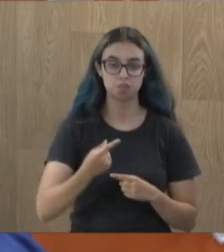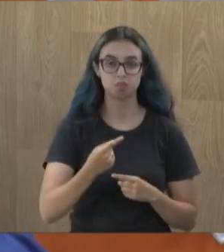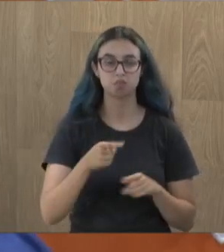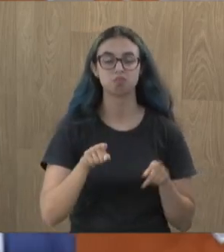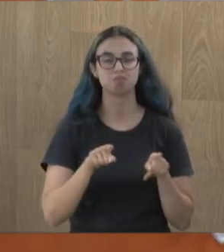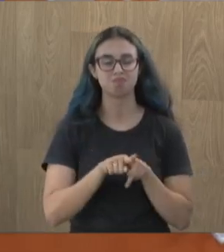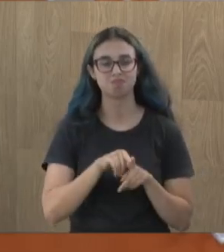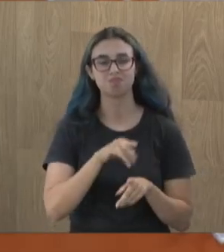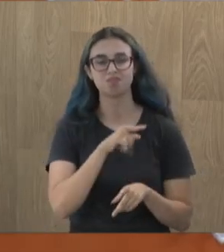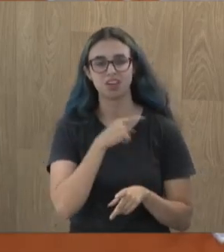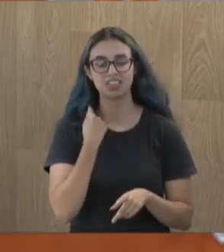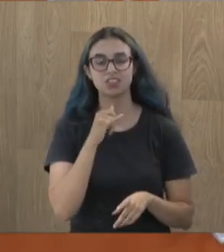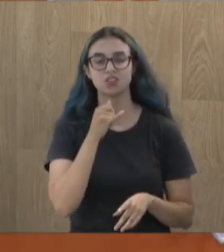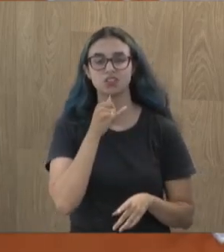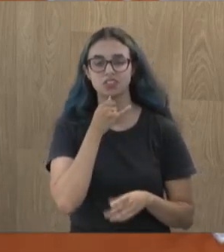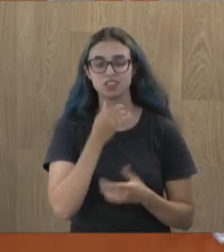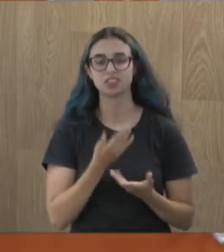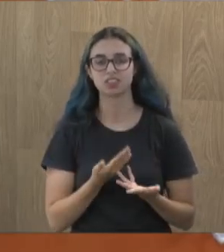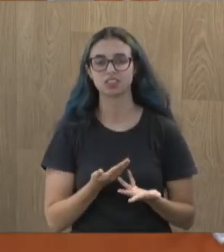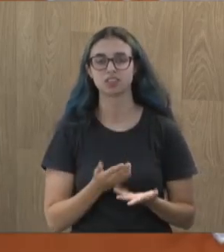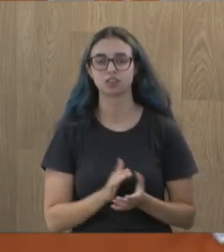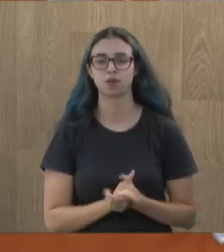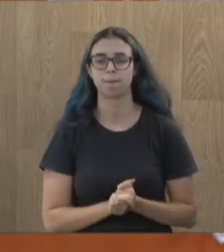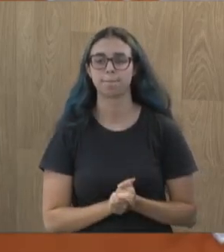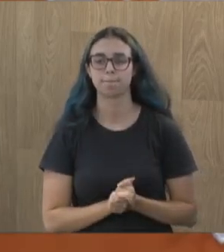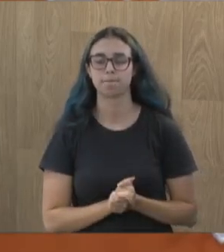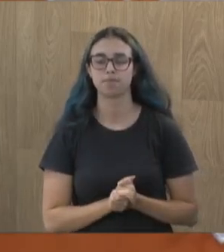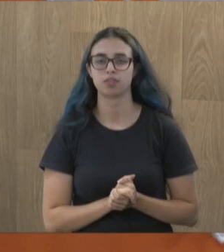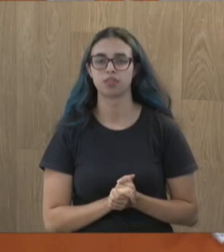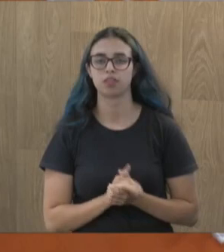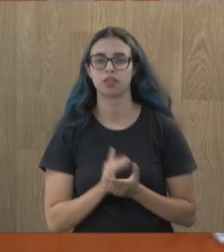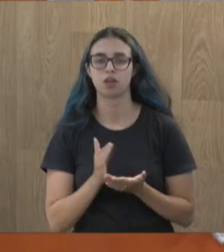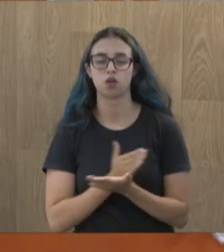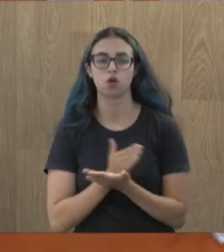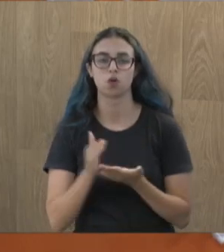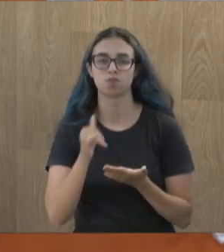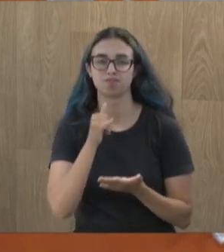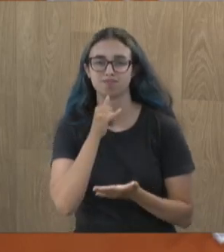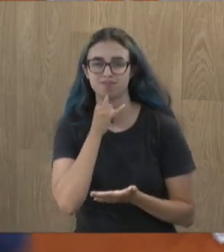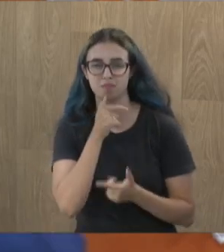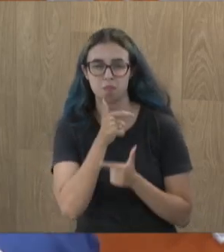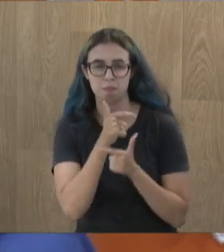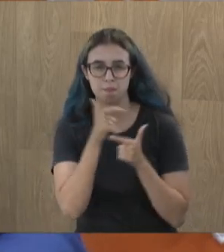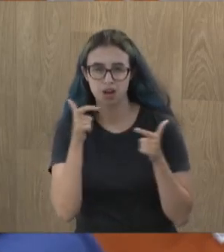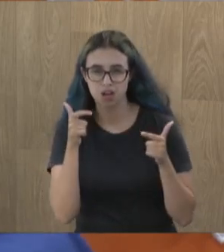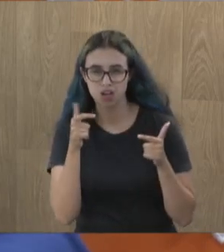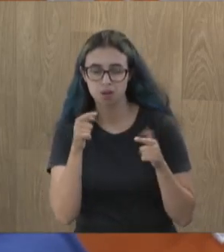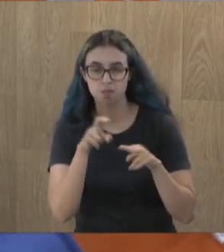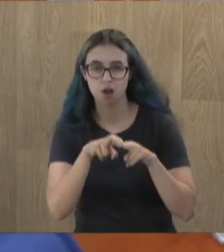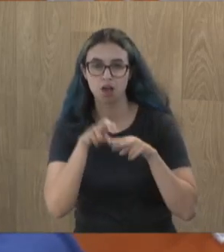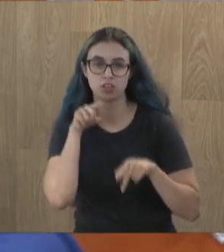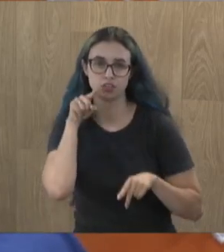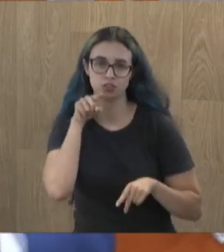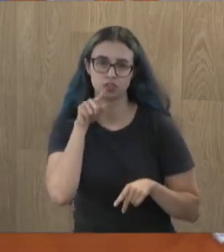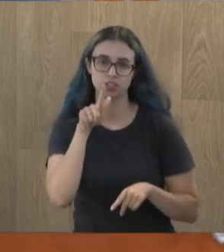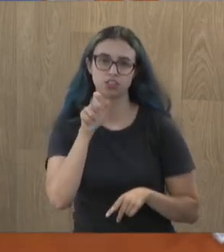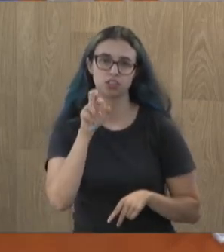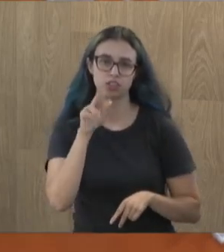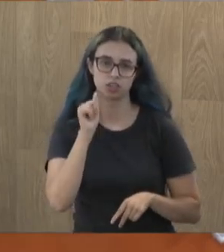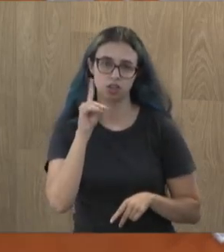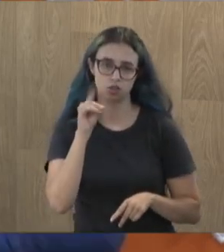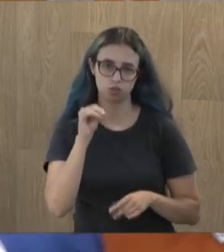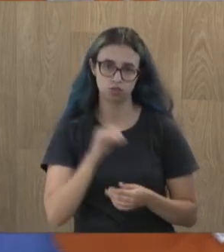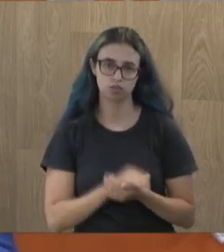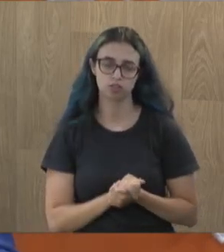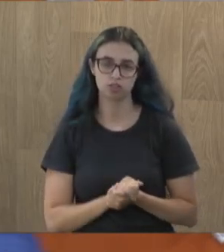e muita das tristezas do meu pai e da minha mãe é graças a você, seu ordinário. Dessas